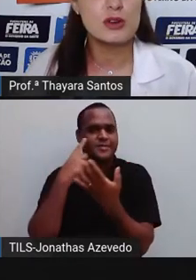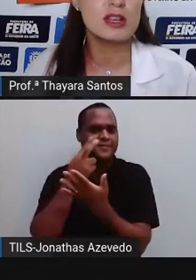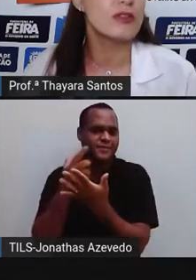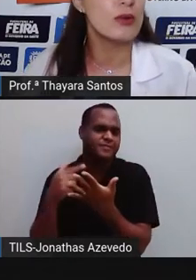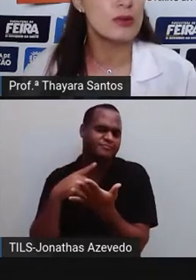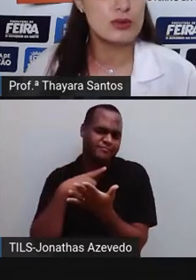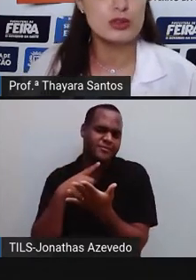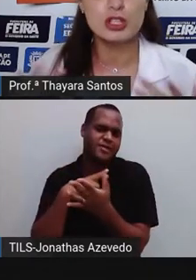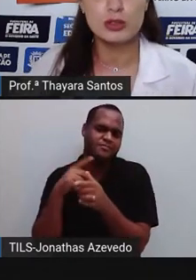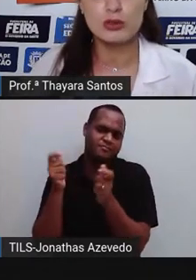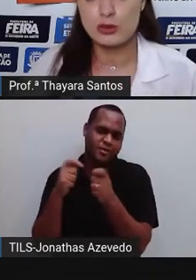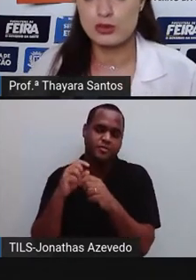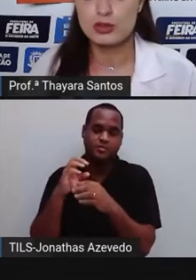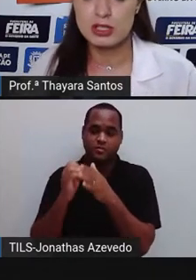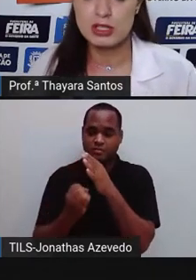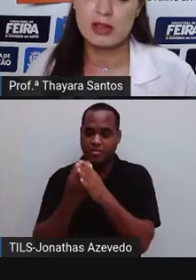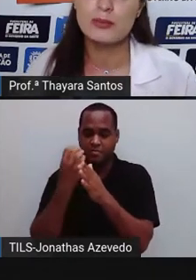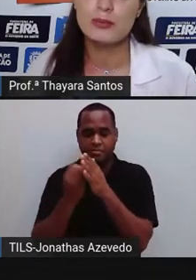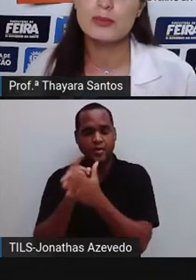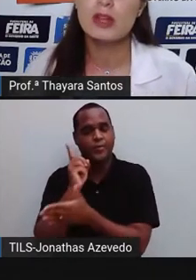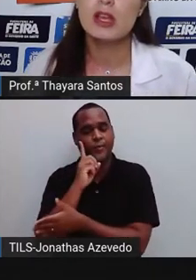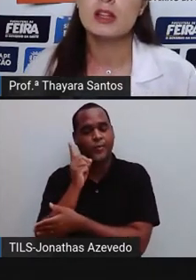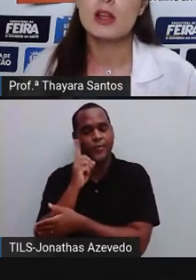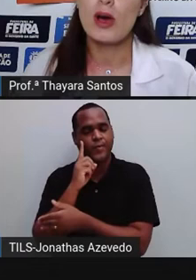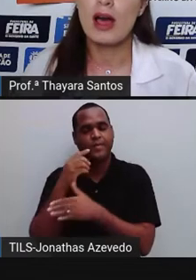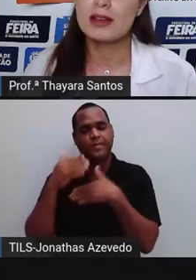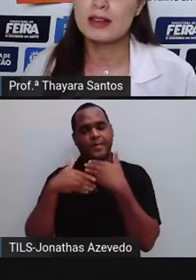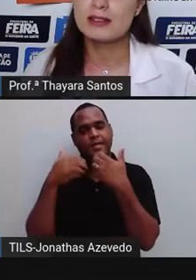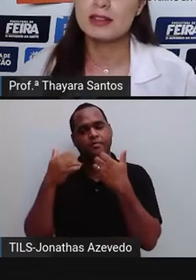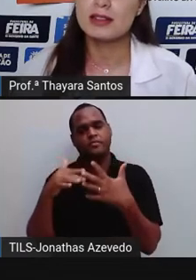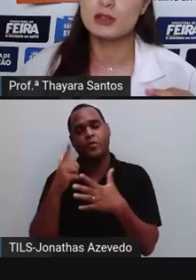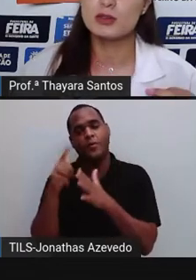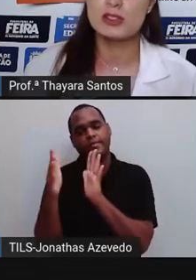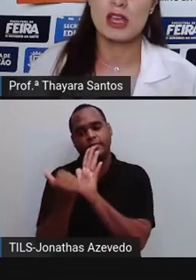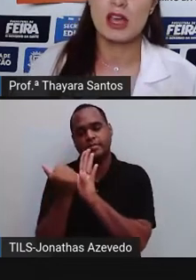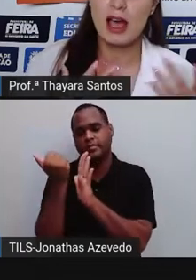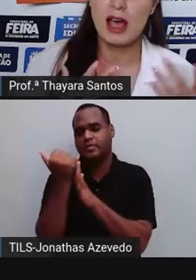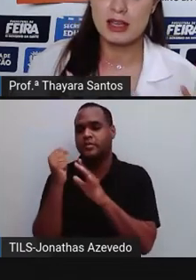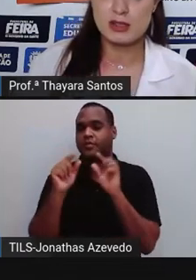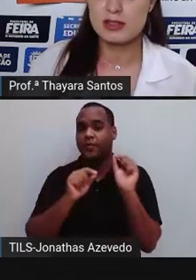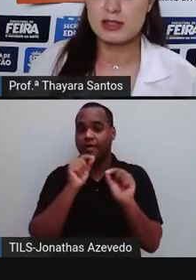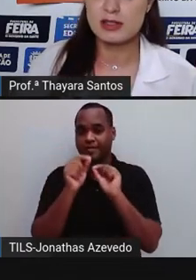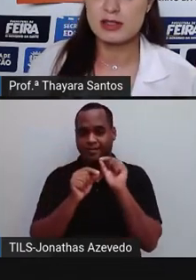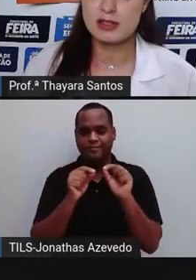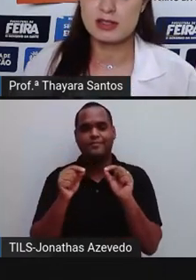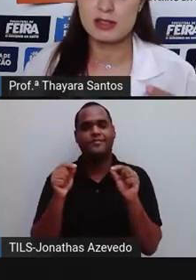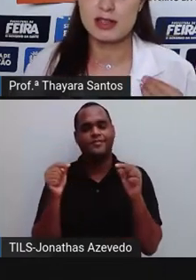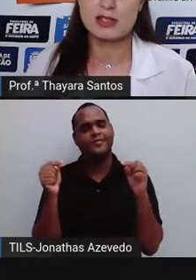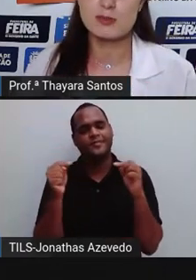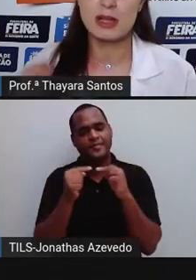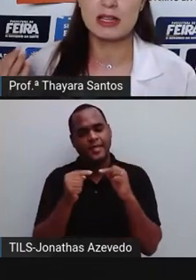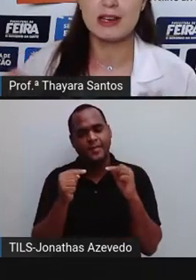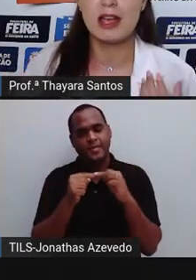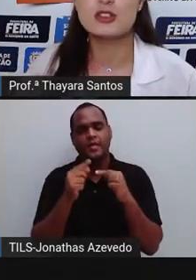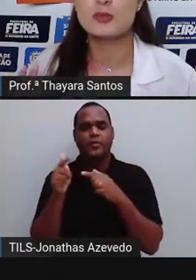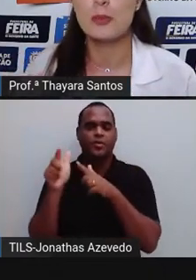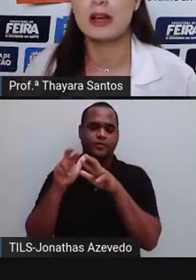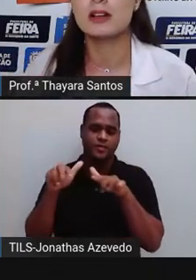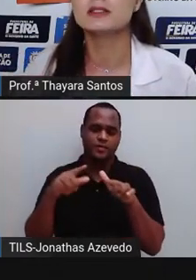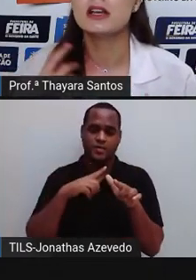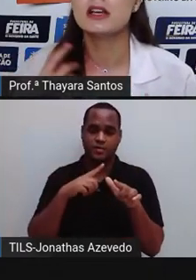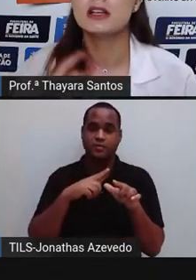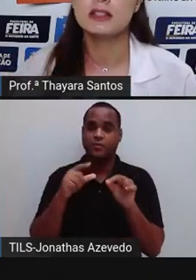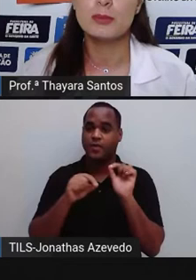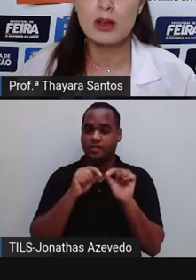coisas que vão surgindo todos os dias, né. Então, acrescentando-se a isso, a esses materiais de